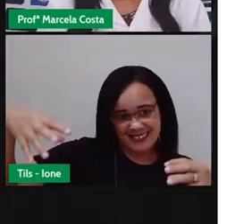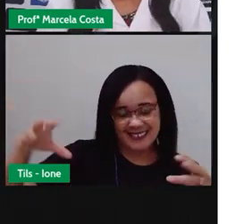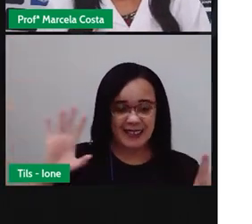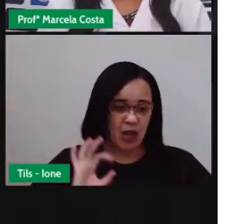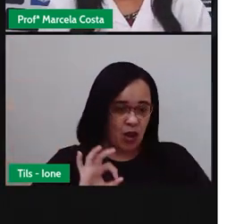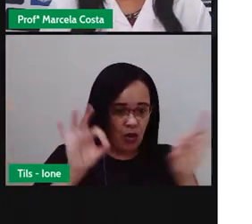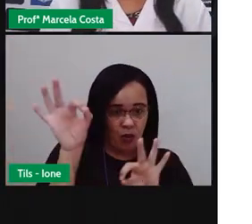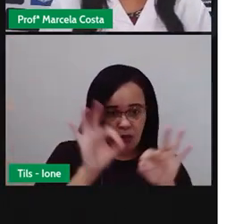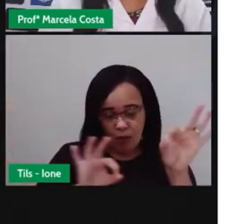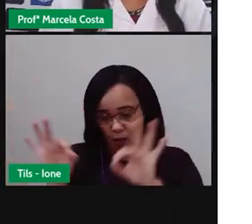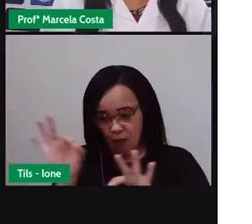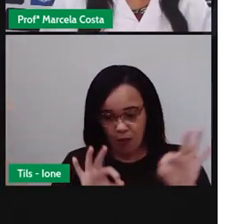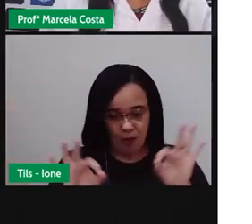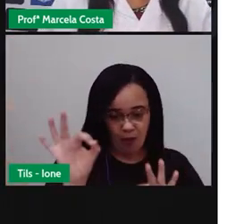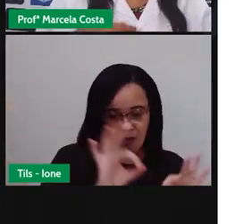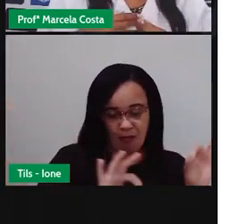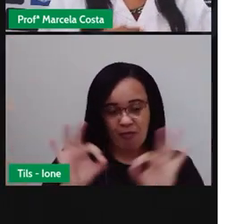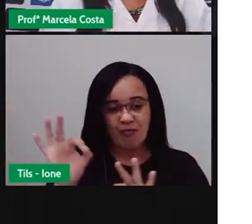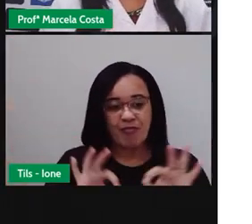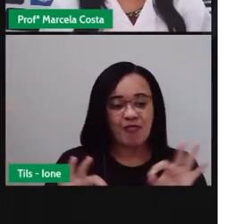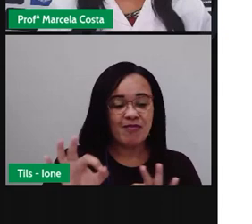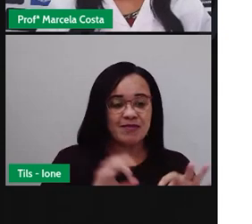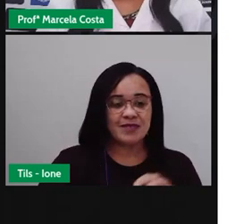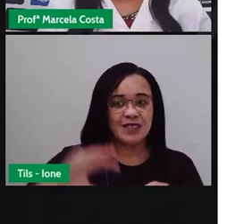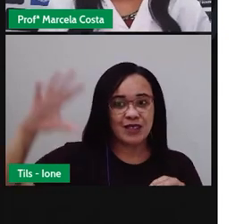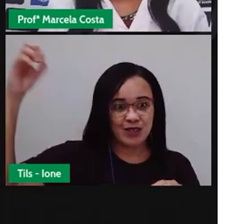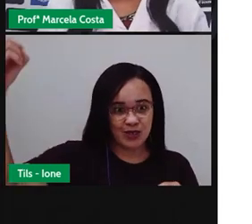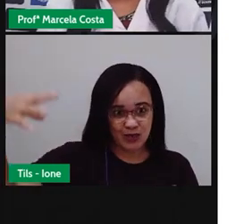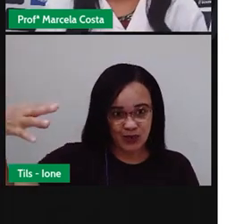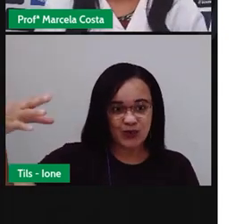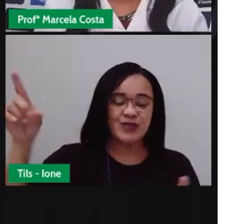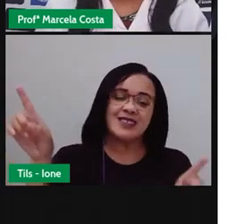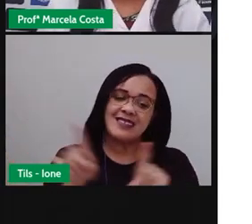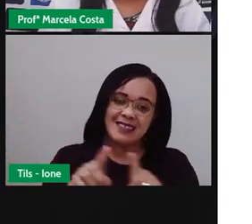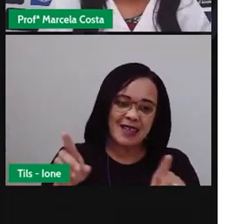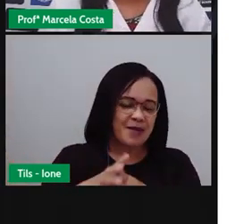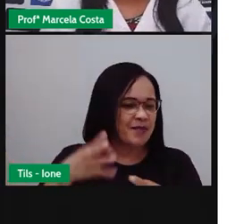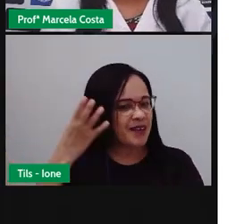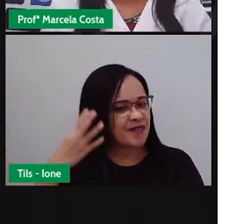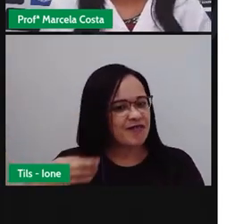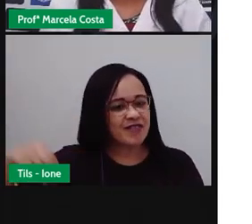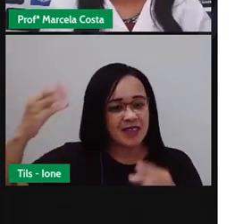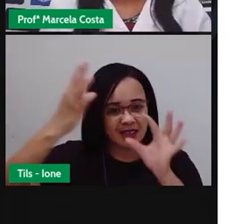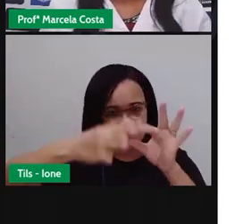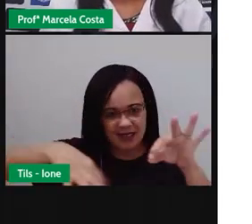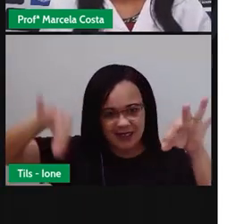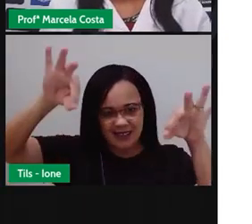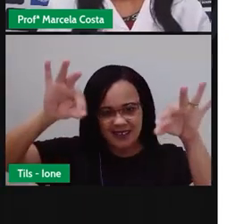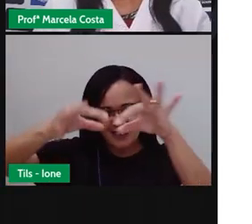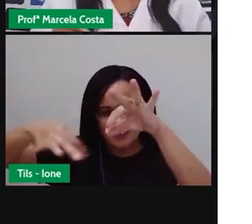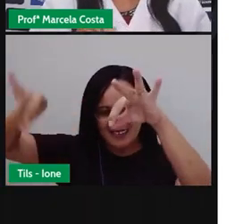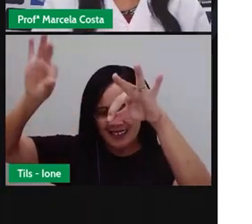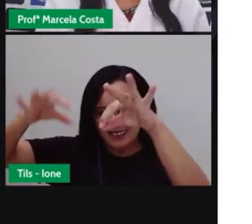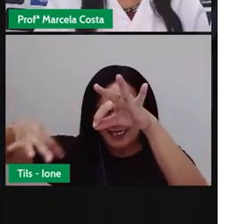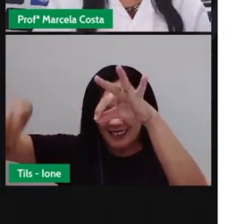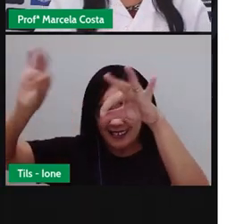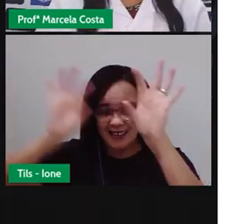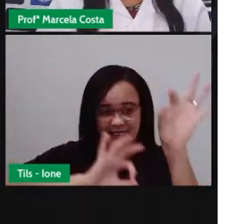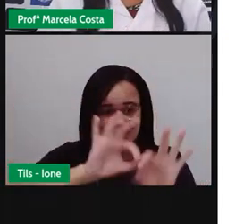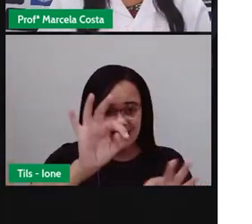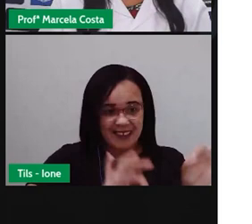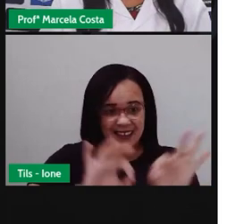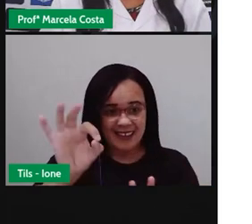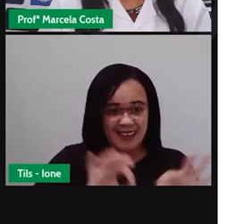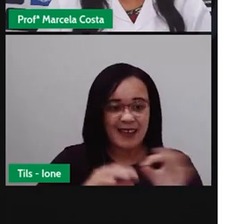e agraciadas por lanternas de longas fitas coloridas nos corredores das casas. O São João